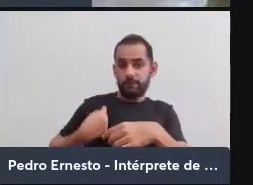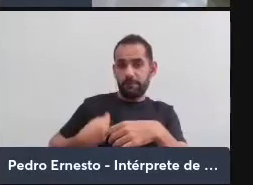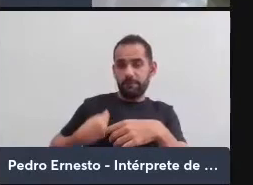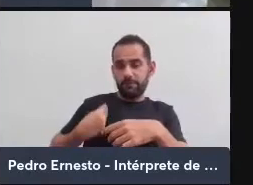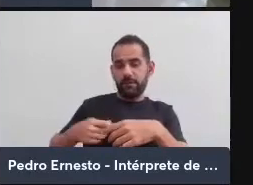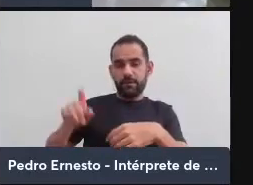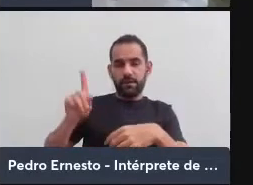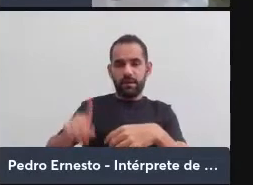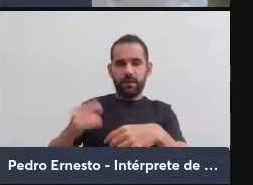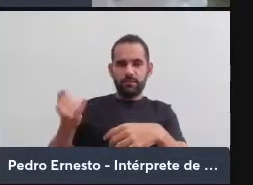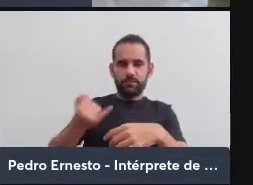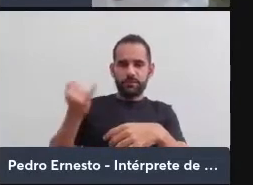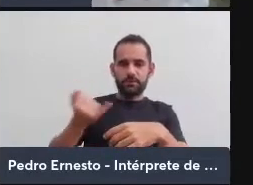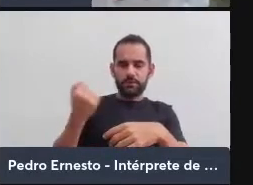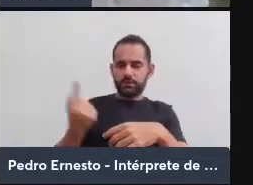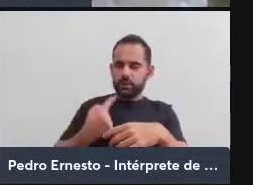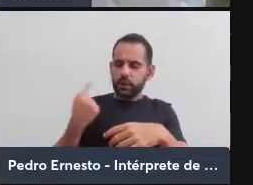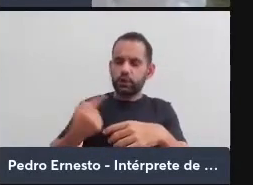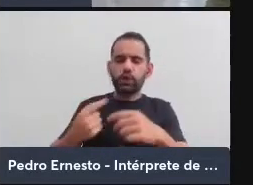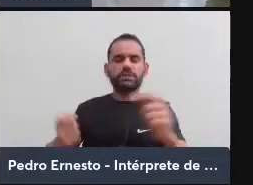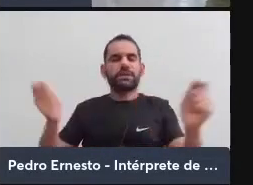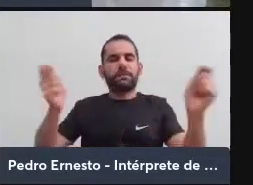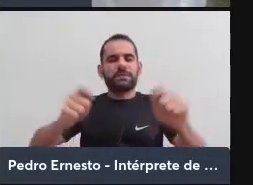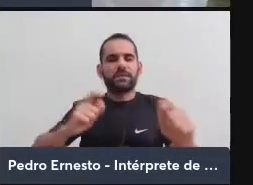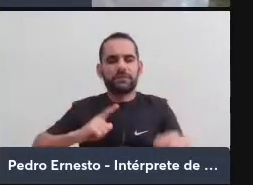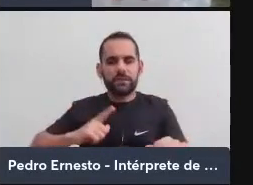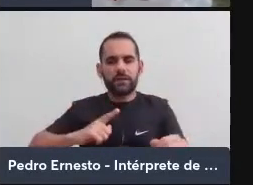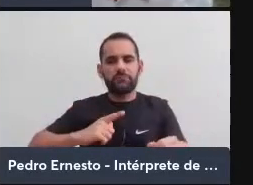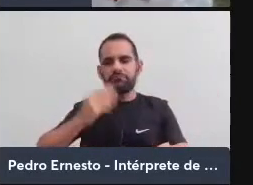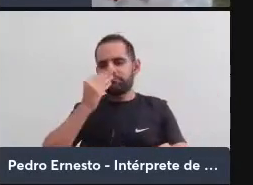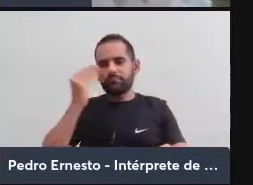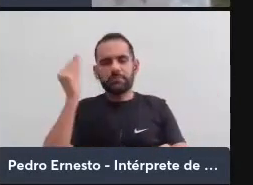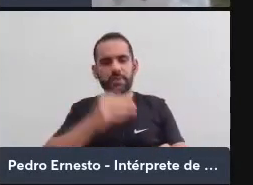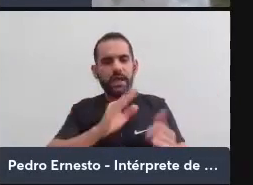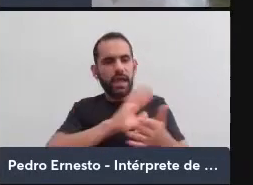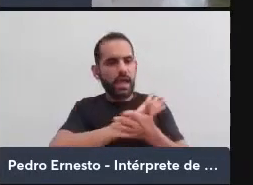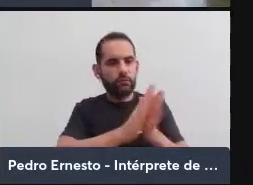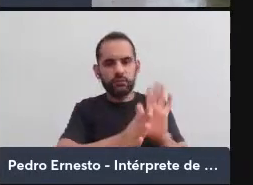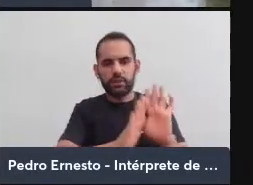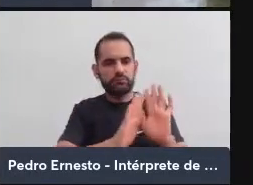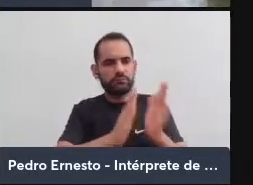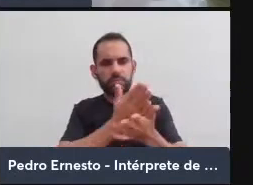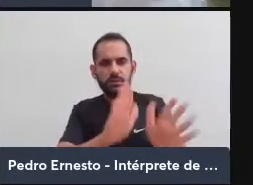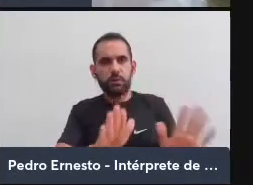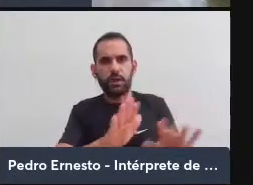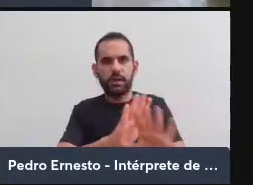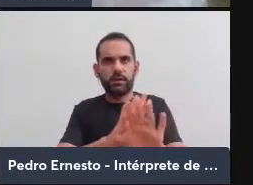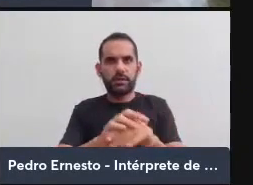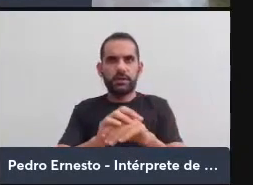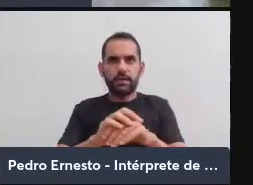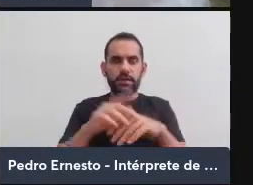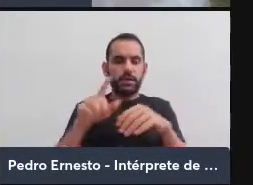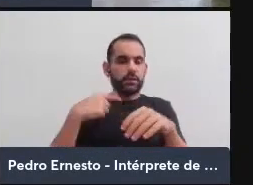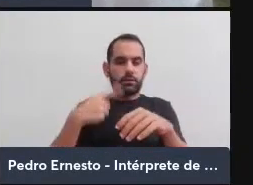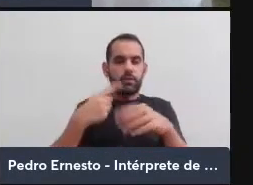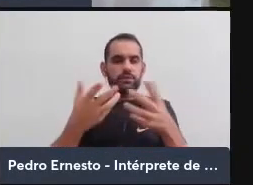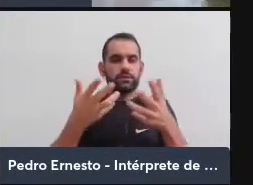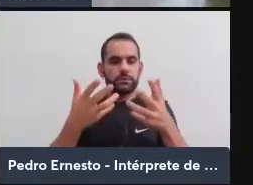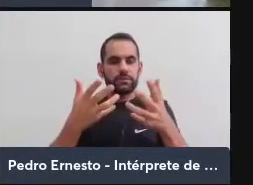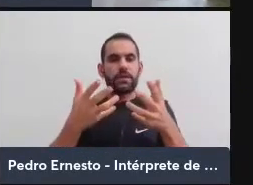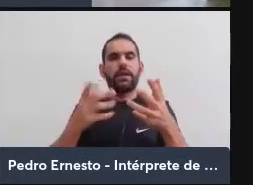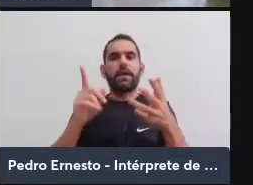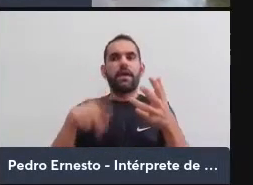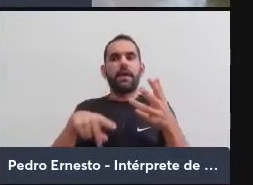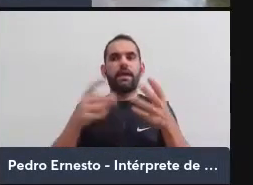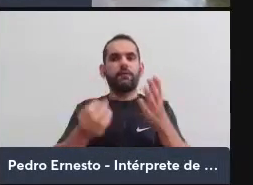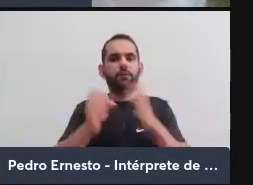é importante que nós sejamos capazes de recusar o que nós somos, porque aquilo que nós somos é aquilo que o Estado